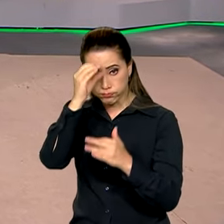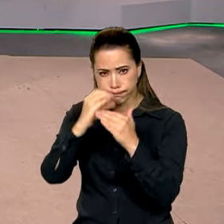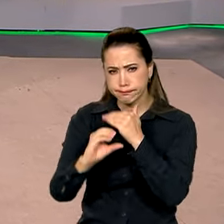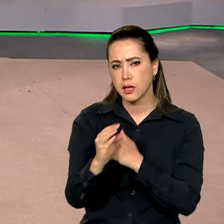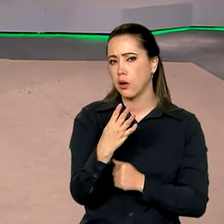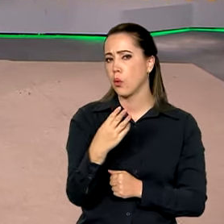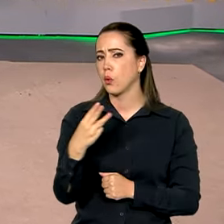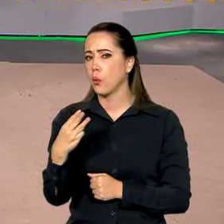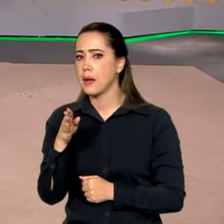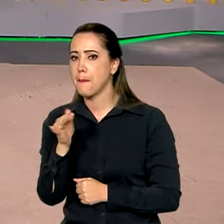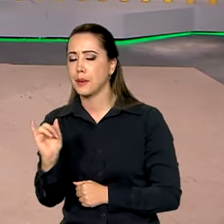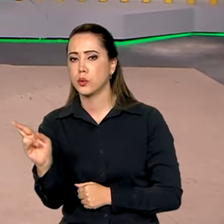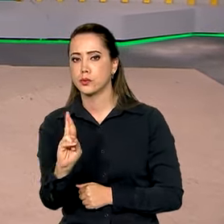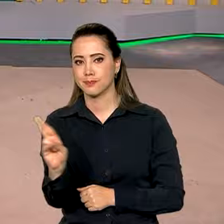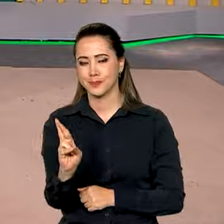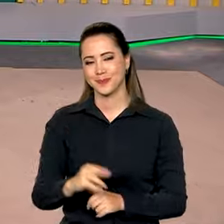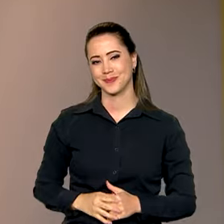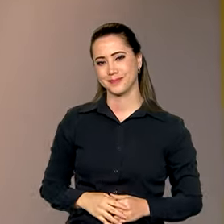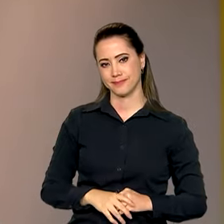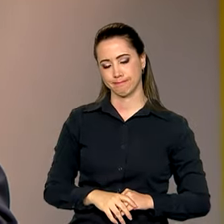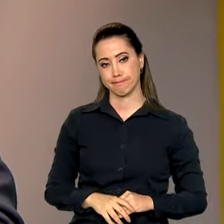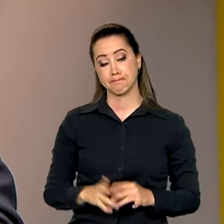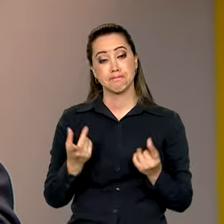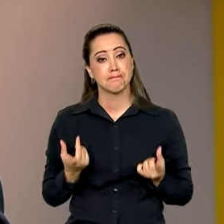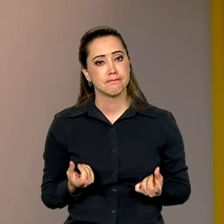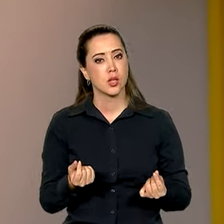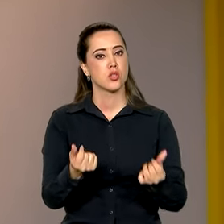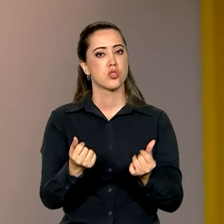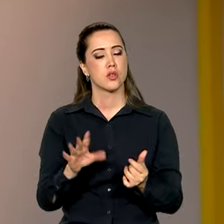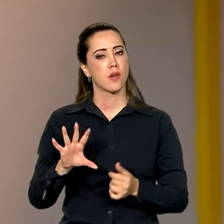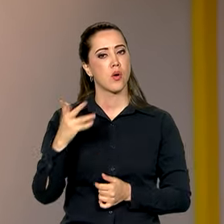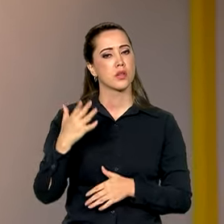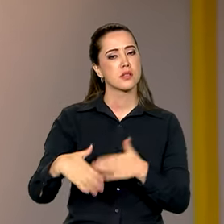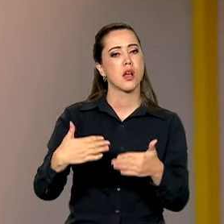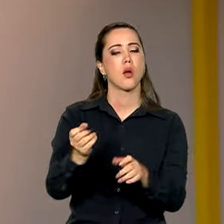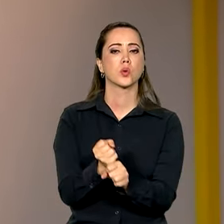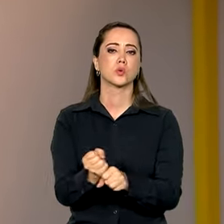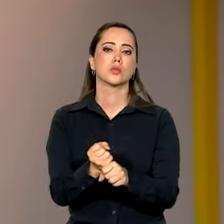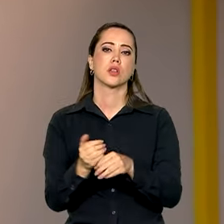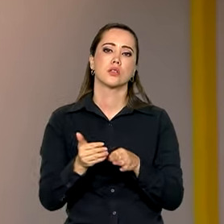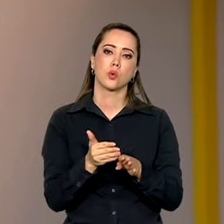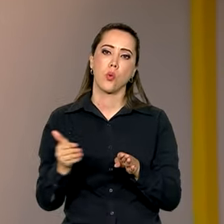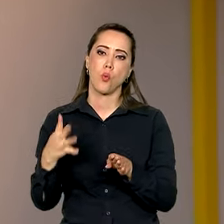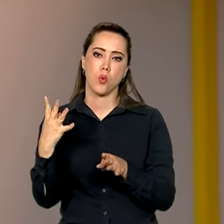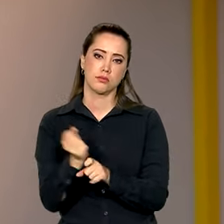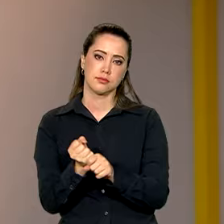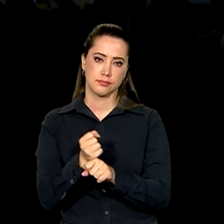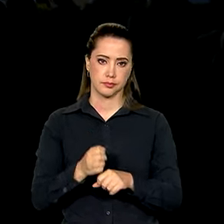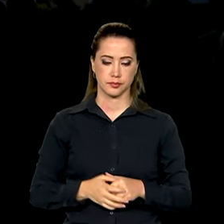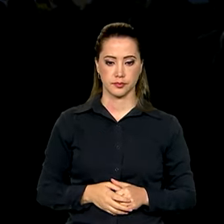43 bilhões de reais. E os investimentos serão feitos ao longo dos próximos quatro anos.